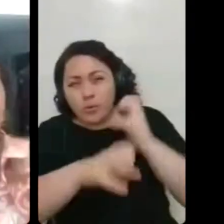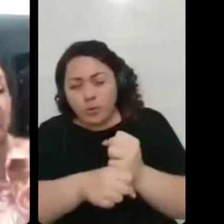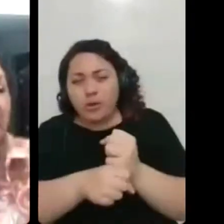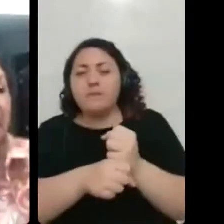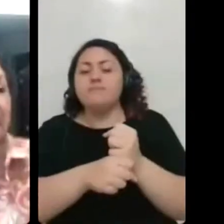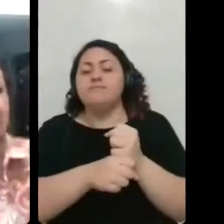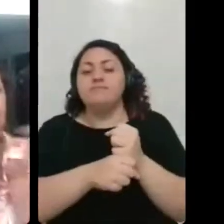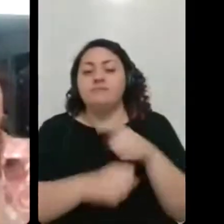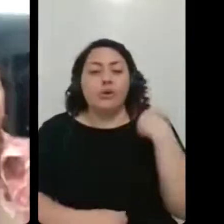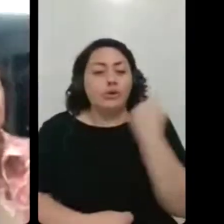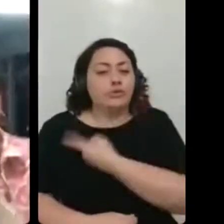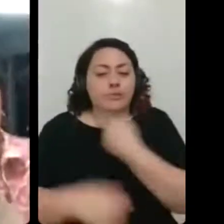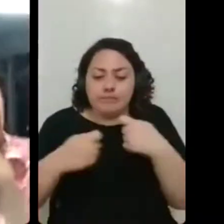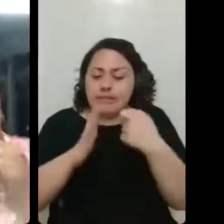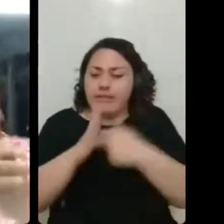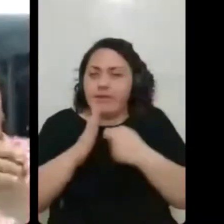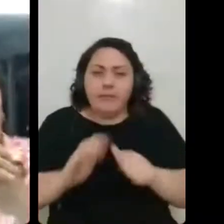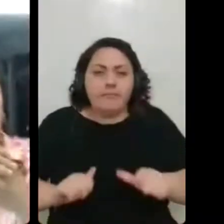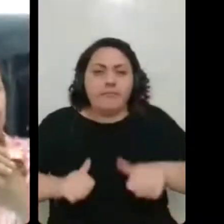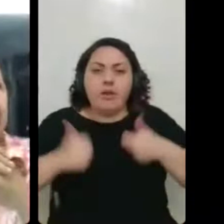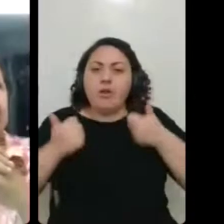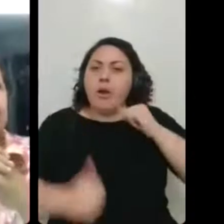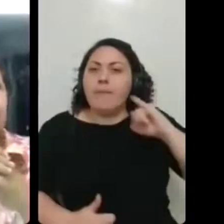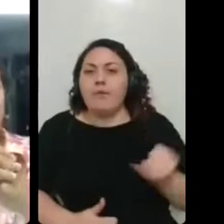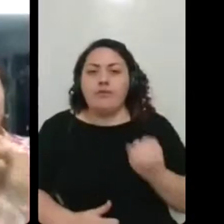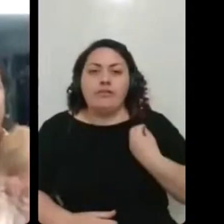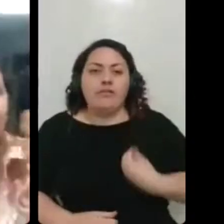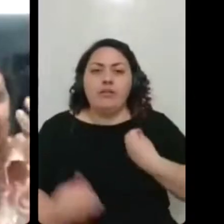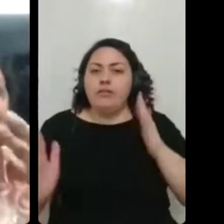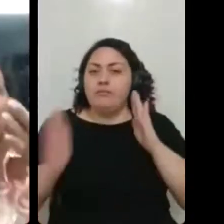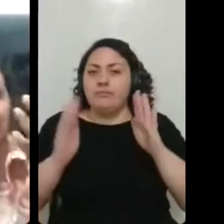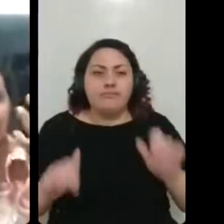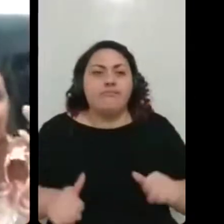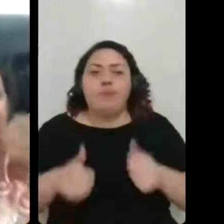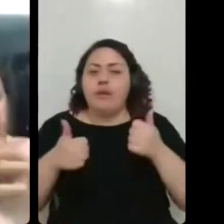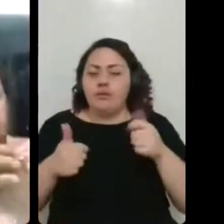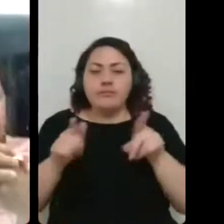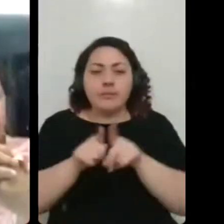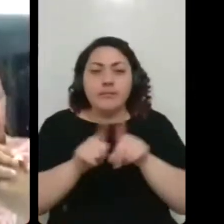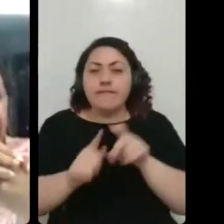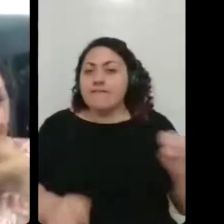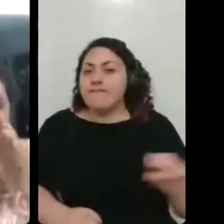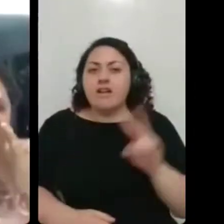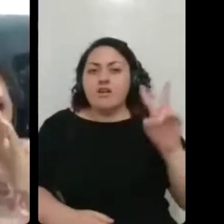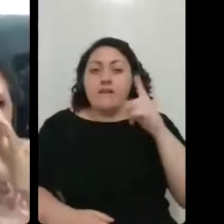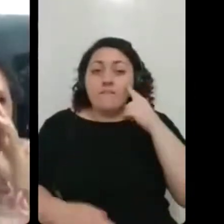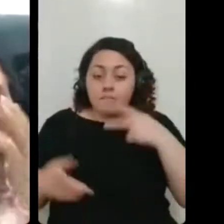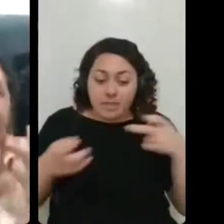fazer o melhor e curtir o melhor, né? E valorizar o que a gente tem, assim, né?